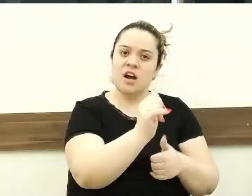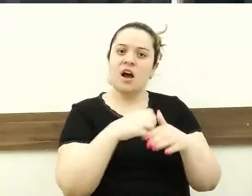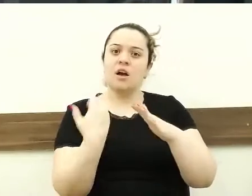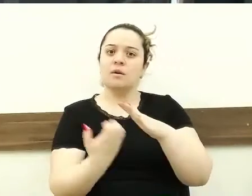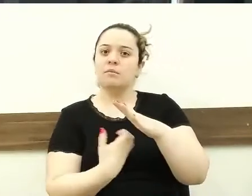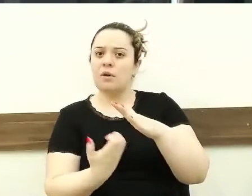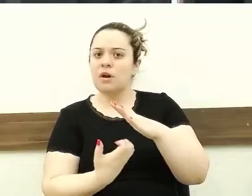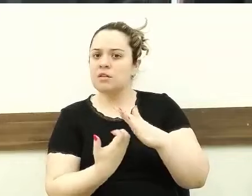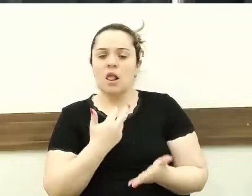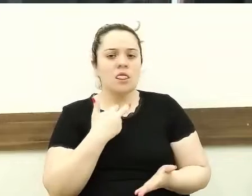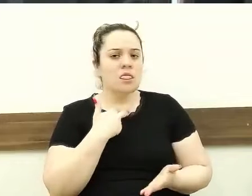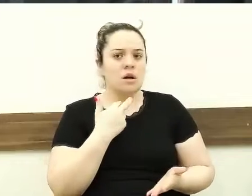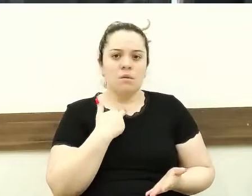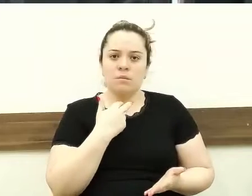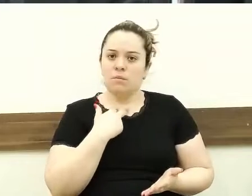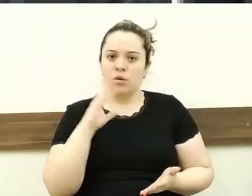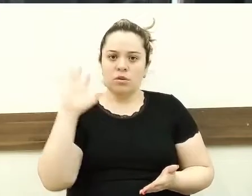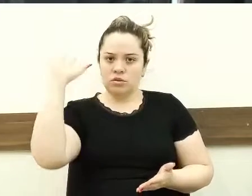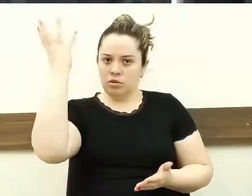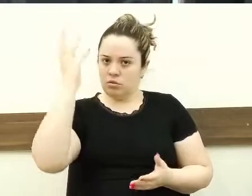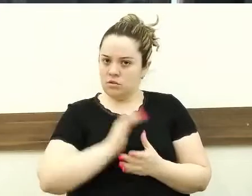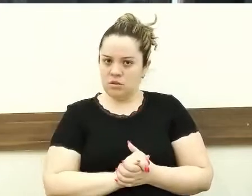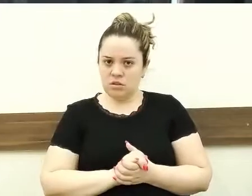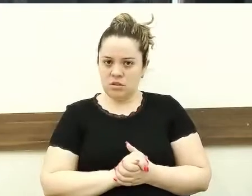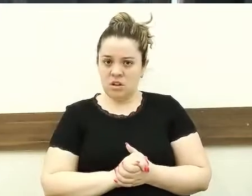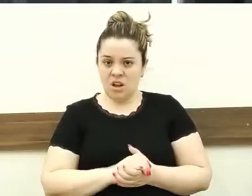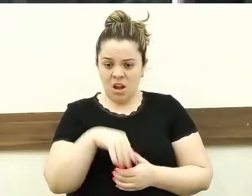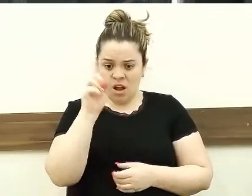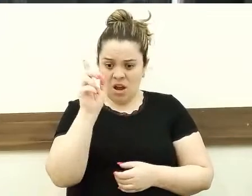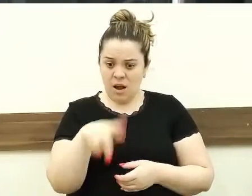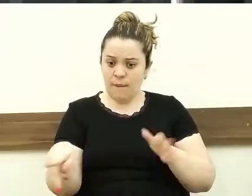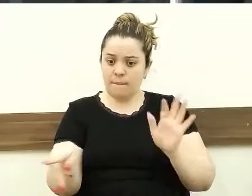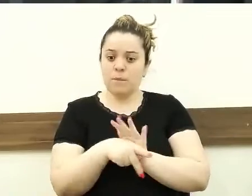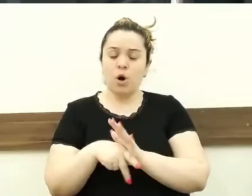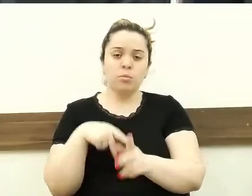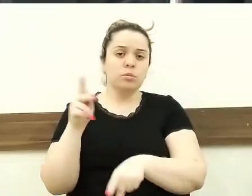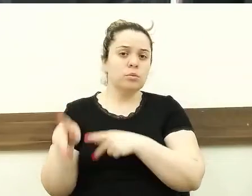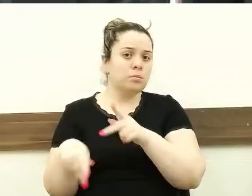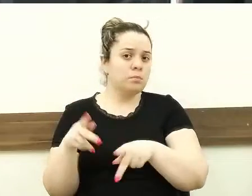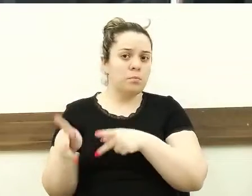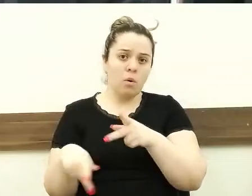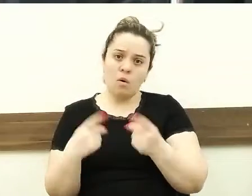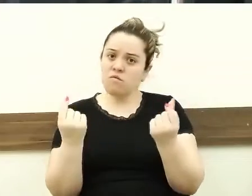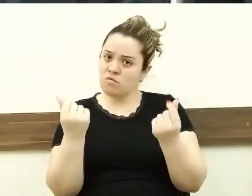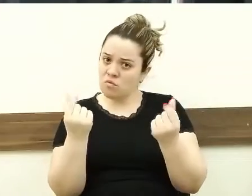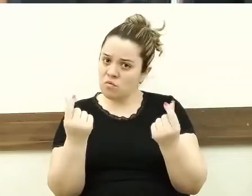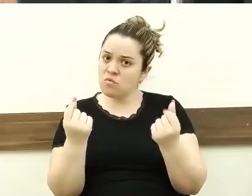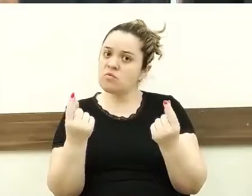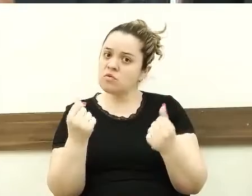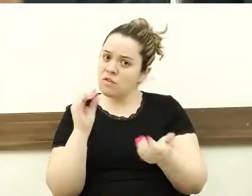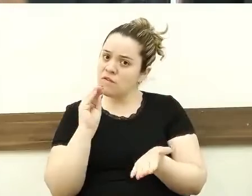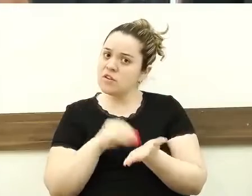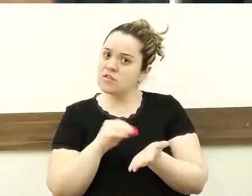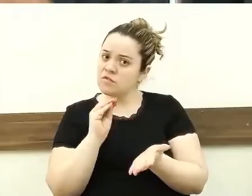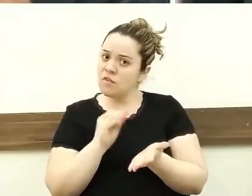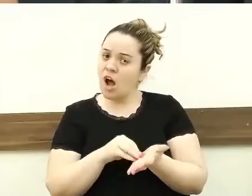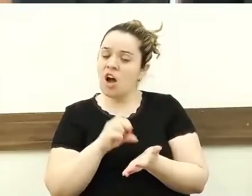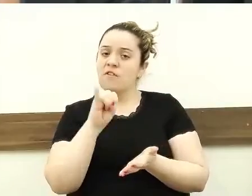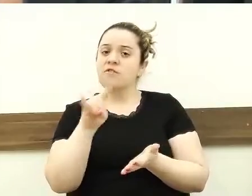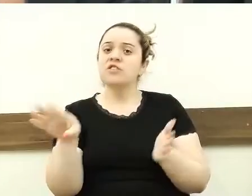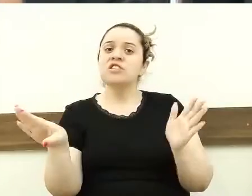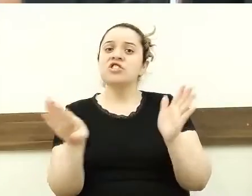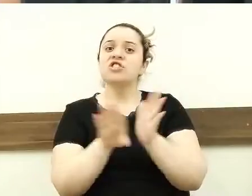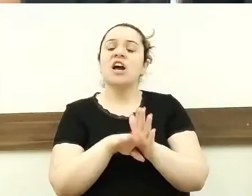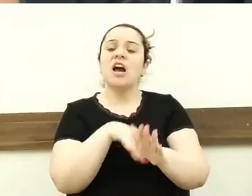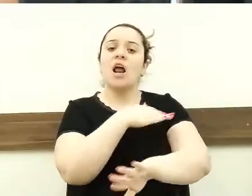Isso não pode acontecer. É patrimônio público. Isso aqui custa e faz falta. Quando você chega numa rua e não acha uma placa de